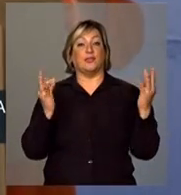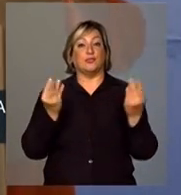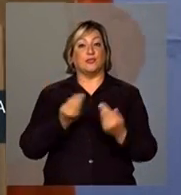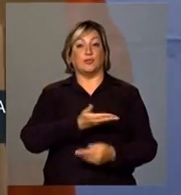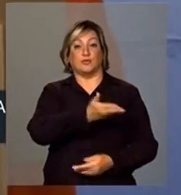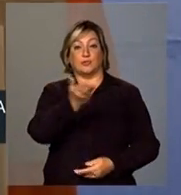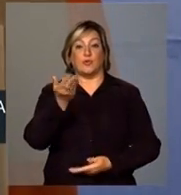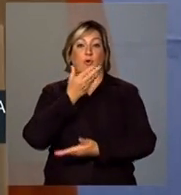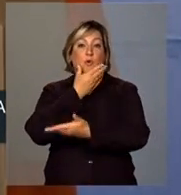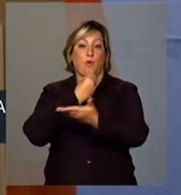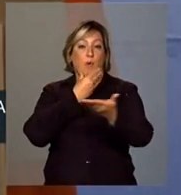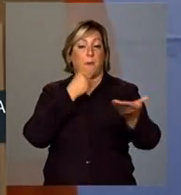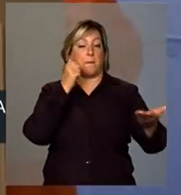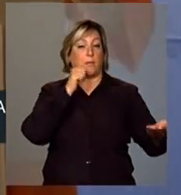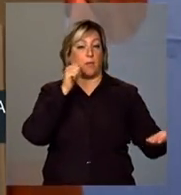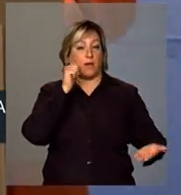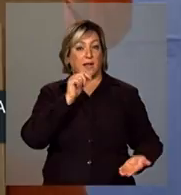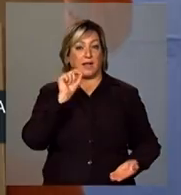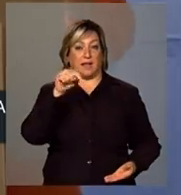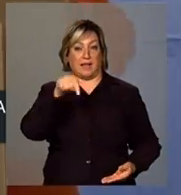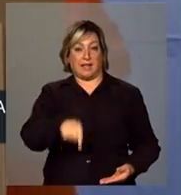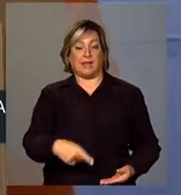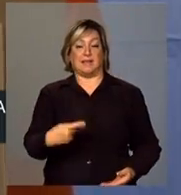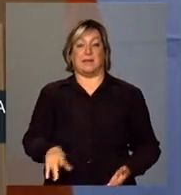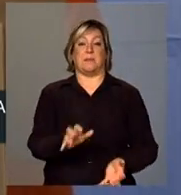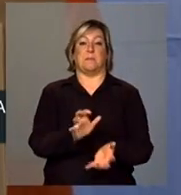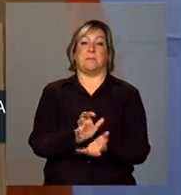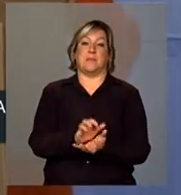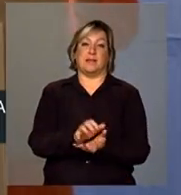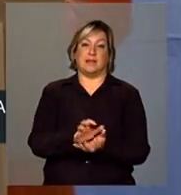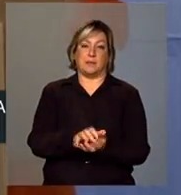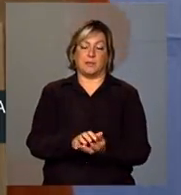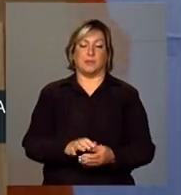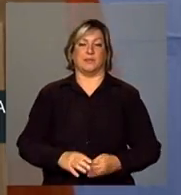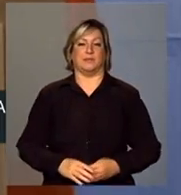os homens e mulheres aqui de Pernambuco.